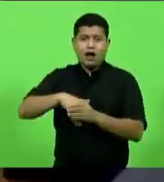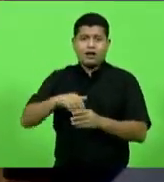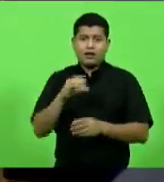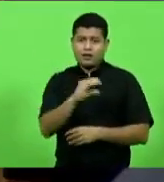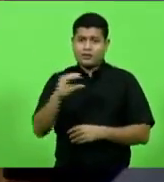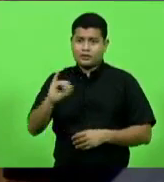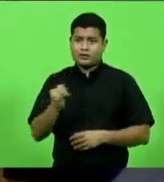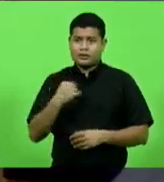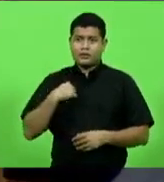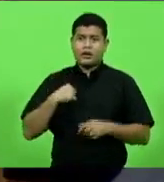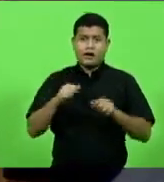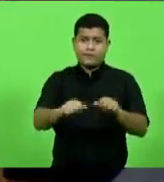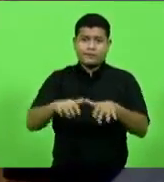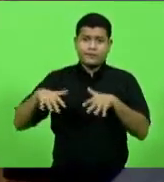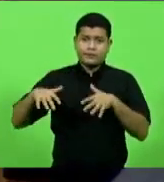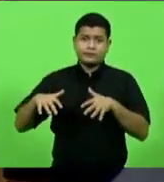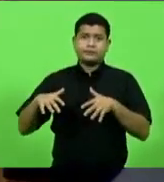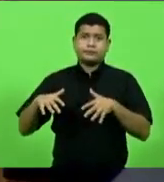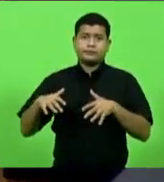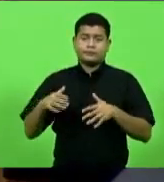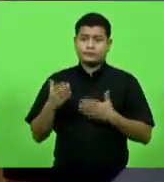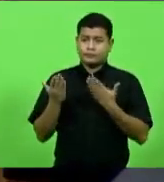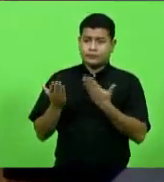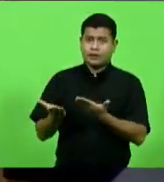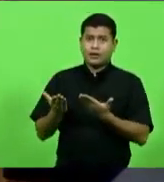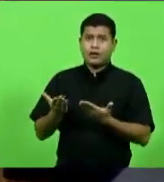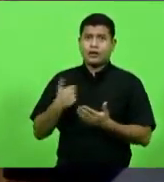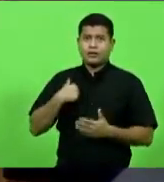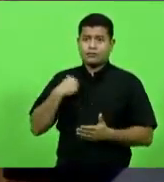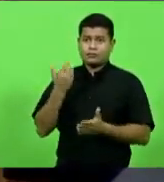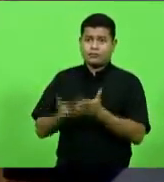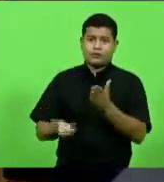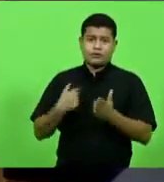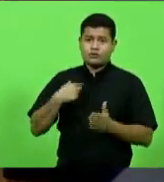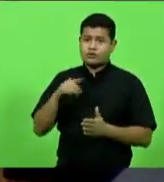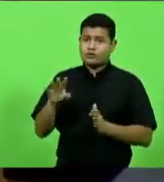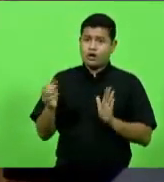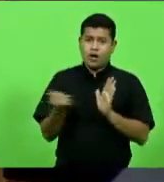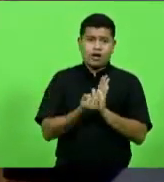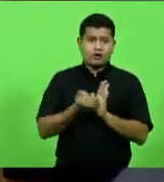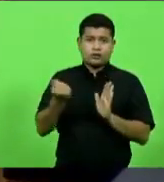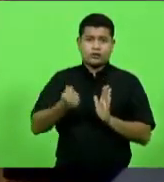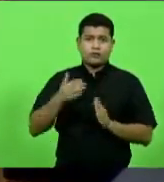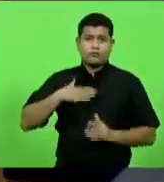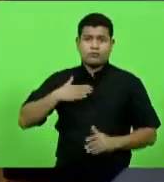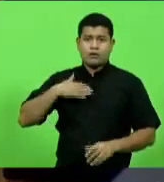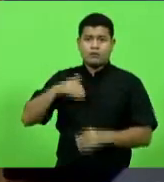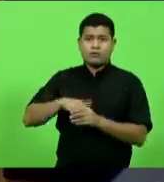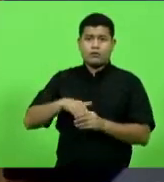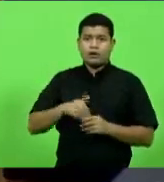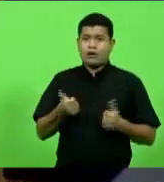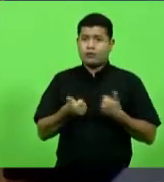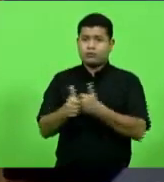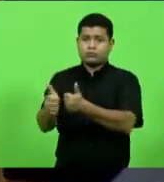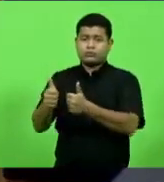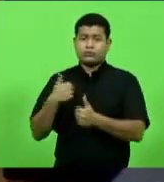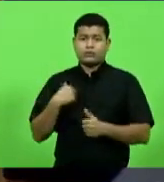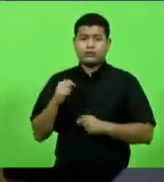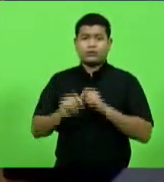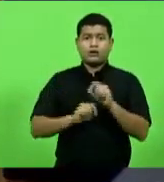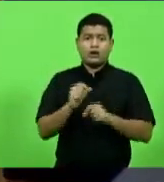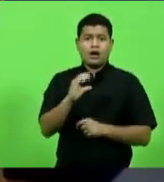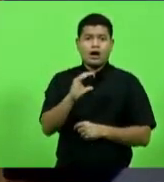plenário nem fui voto vencido, quando eu vi que eu iria perder, eu só deixei registrado o meu voto e acompanhei a maioria. sobre as cautelares,